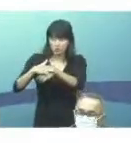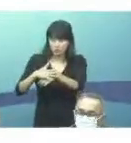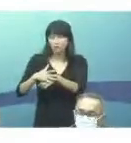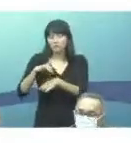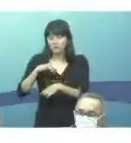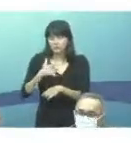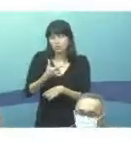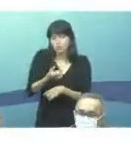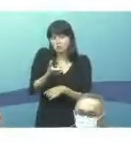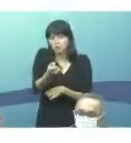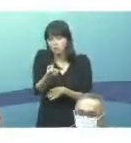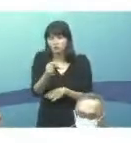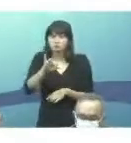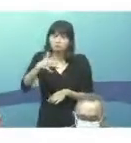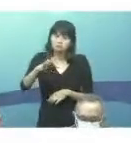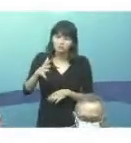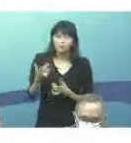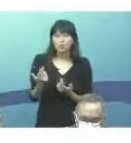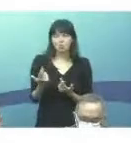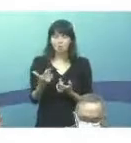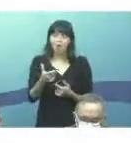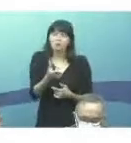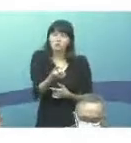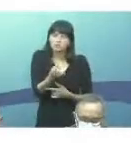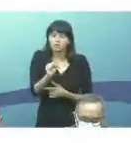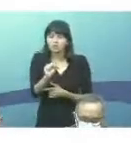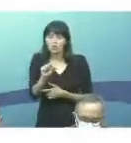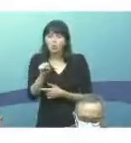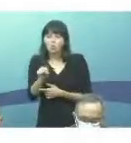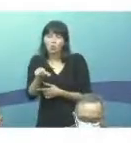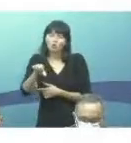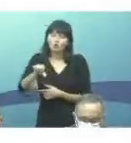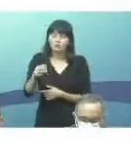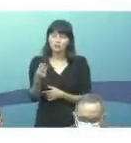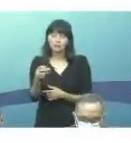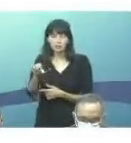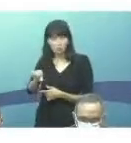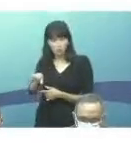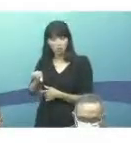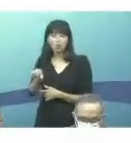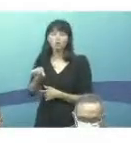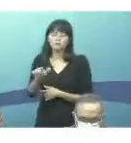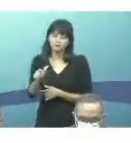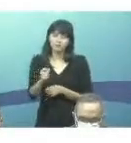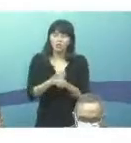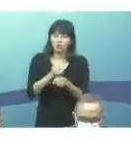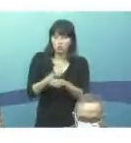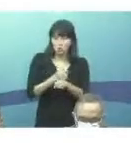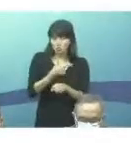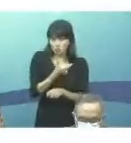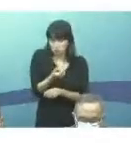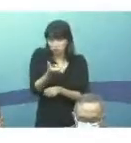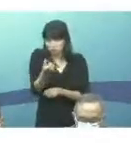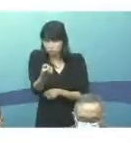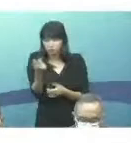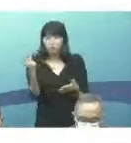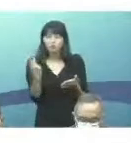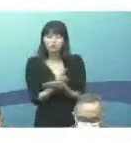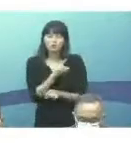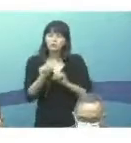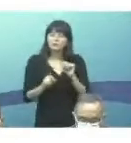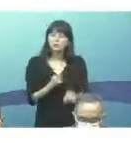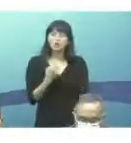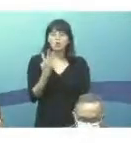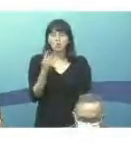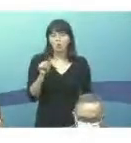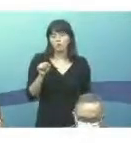aproximadamente o mesmo quantitativo, 68.939. E, no ano de 2020, ocorreram 4